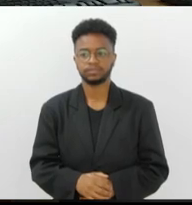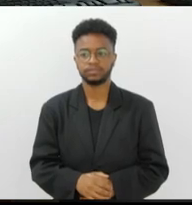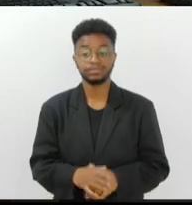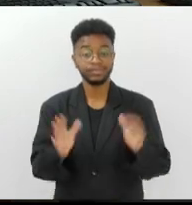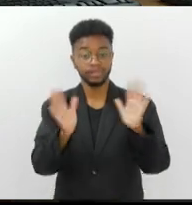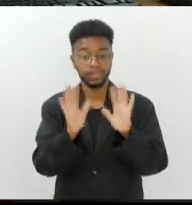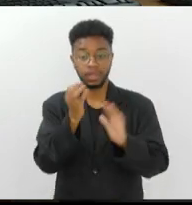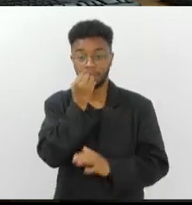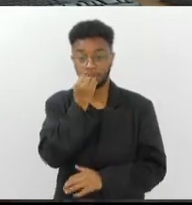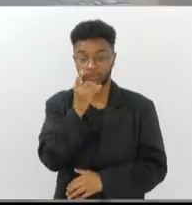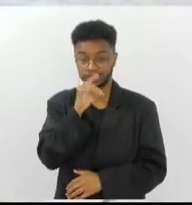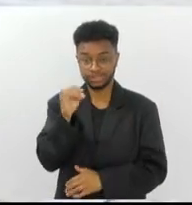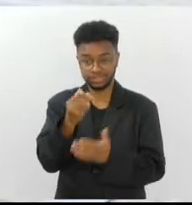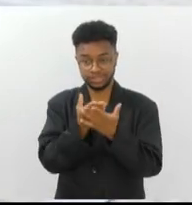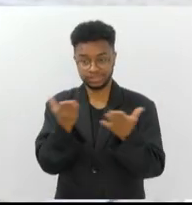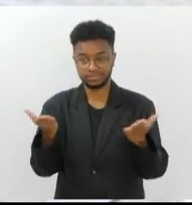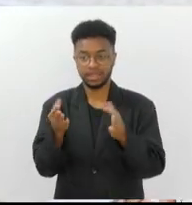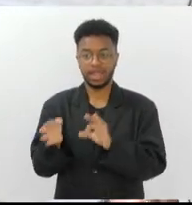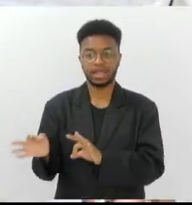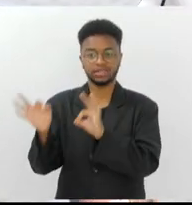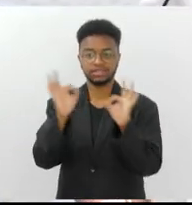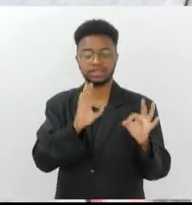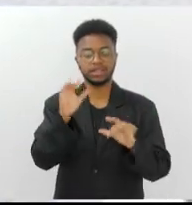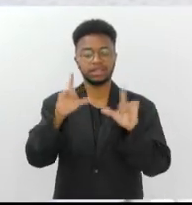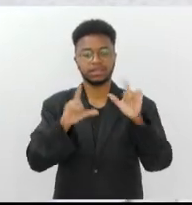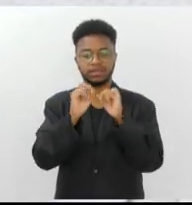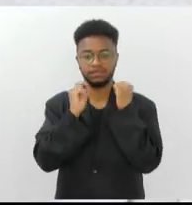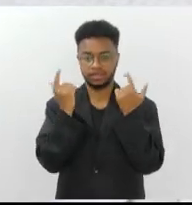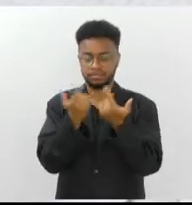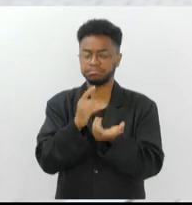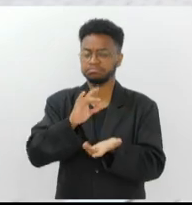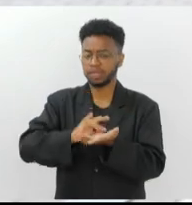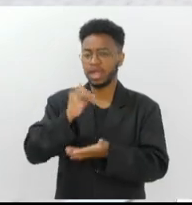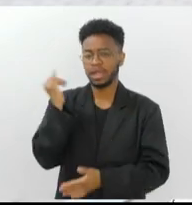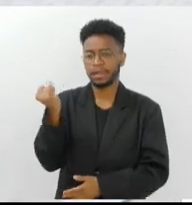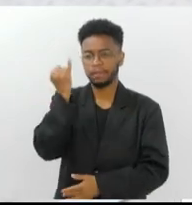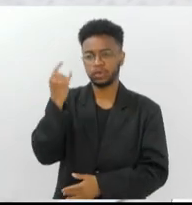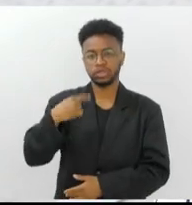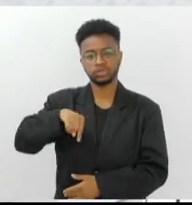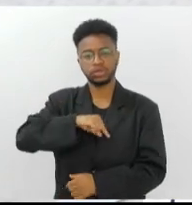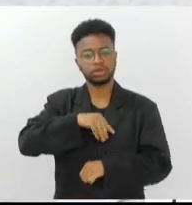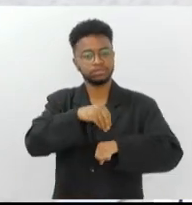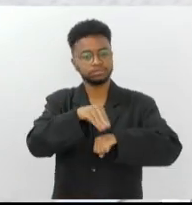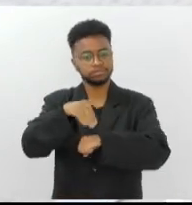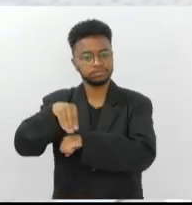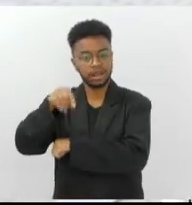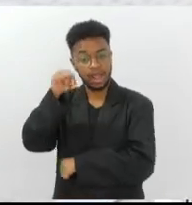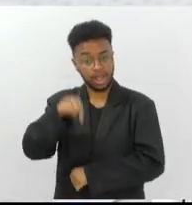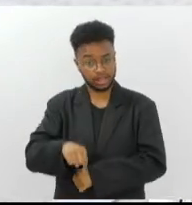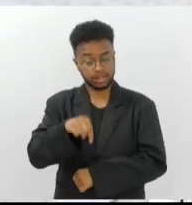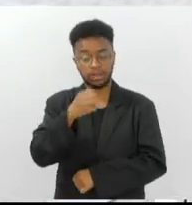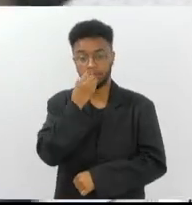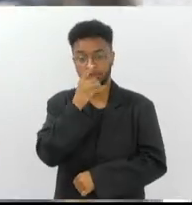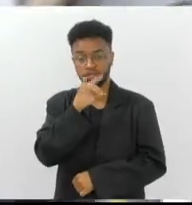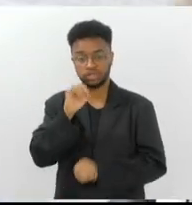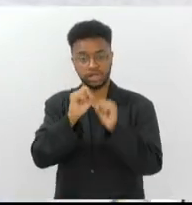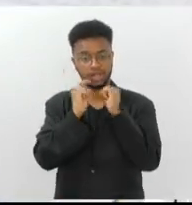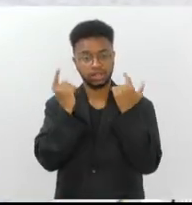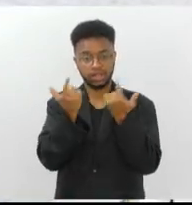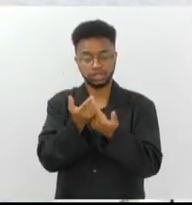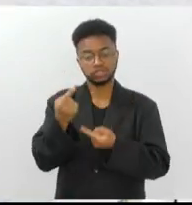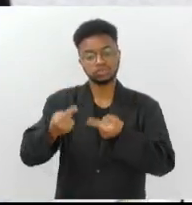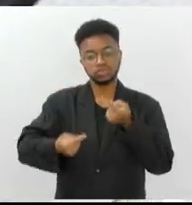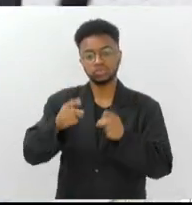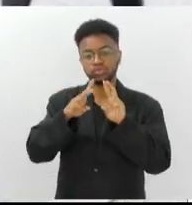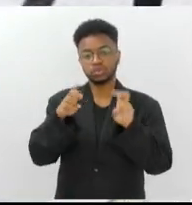Olá, bom dia, Flávia. Bom dia a todos que acompanham a TV Alerj. Muito importante a gente sempre trazer aqui no Bom Dia Alerj, como a gente sempre faz, tratar sobre a